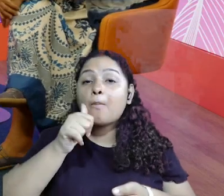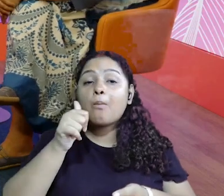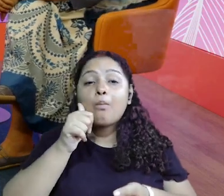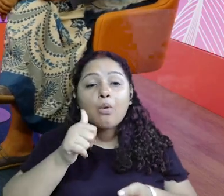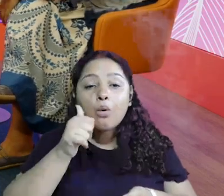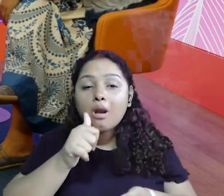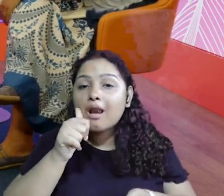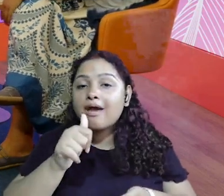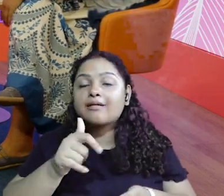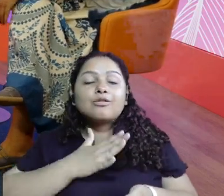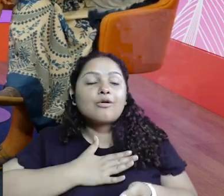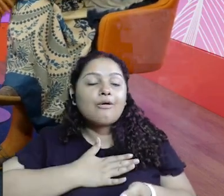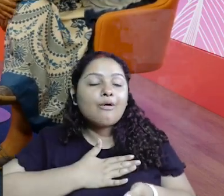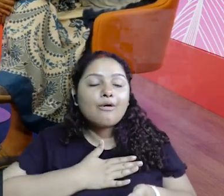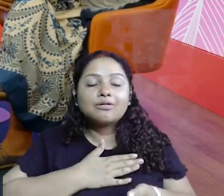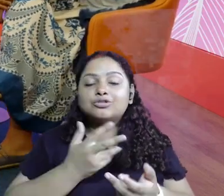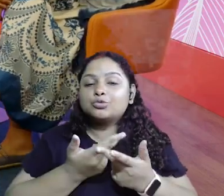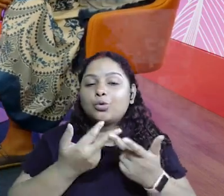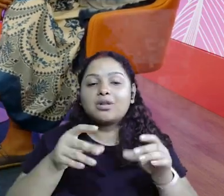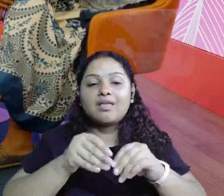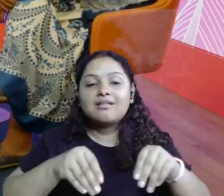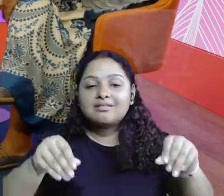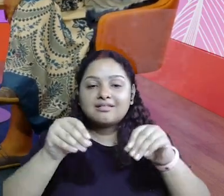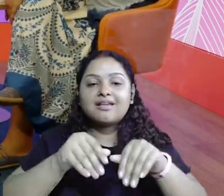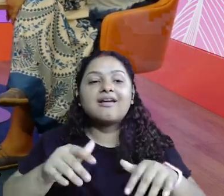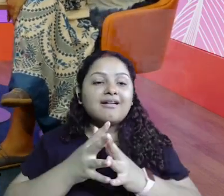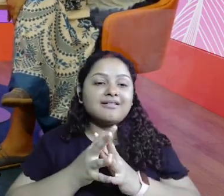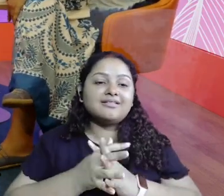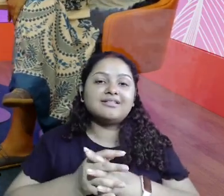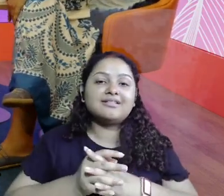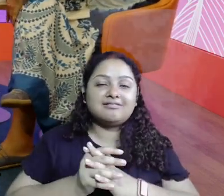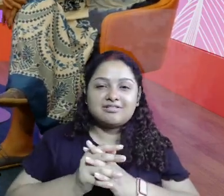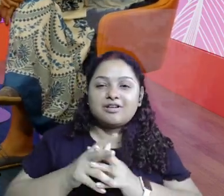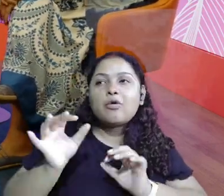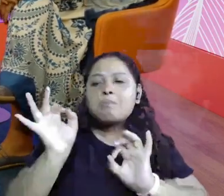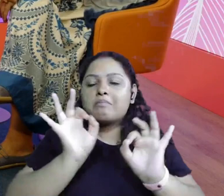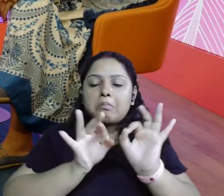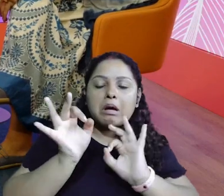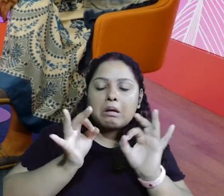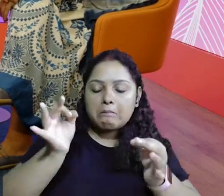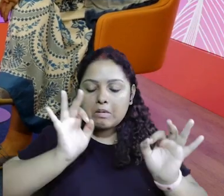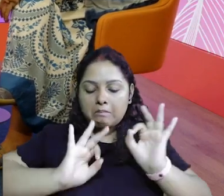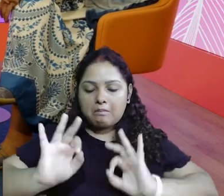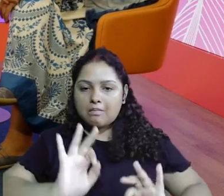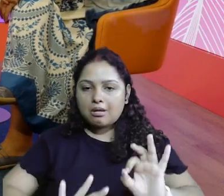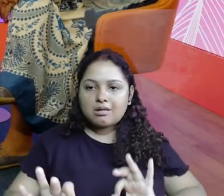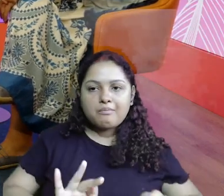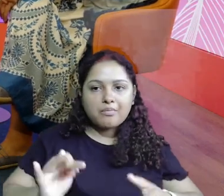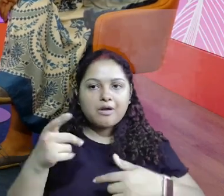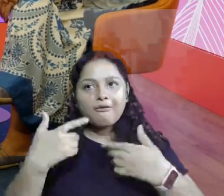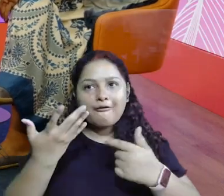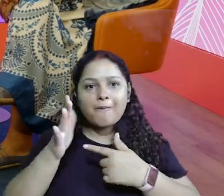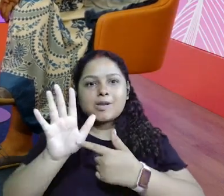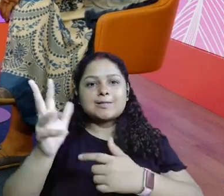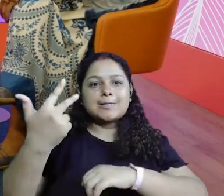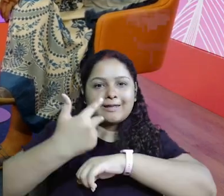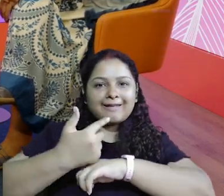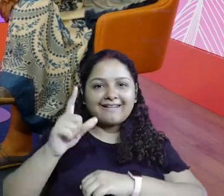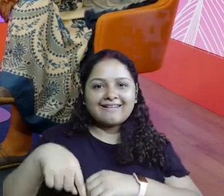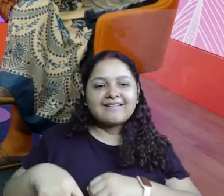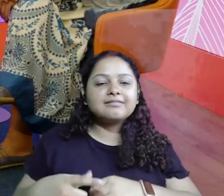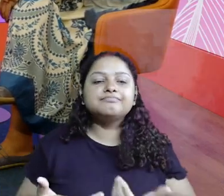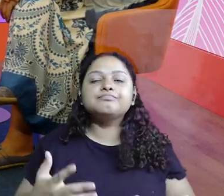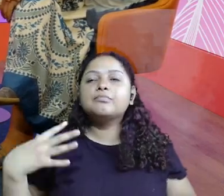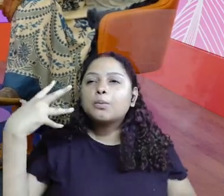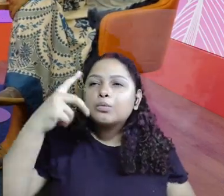ela é uma mulher da terra. Então vocês vão ver quem eu sou ali, é só para o que que vai aparecer. É só para aparecer ali, a verdade. São as mulheres